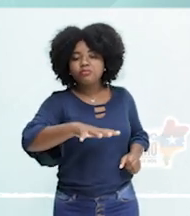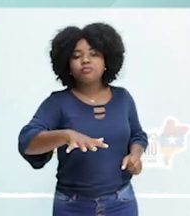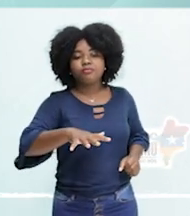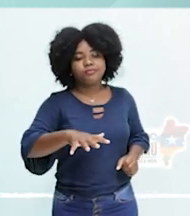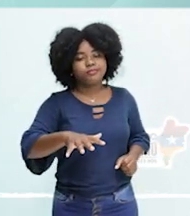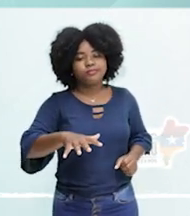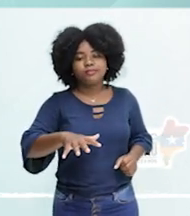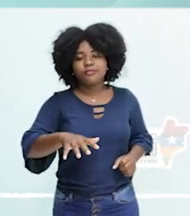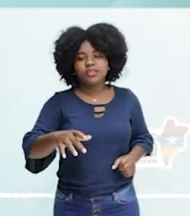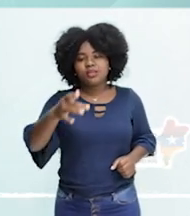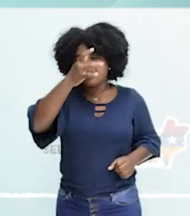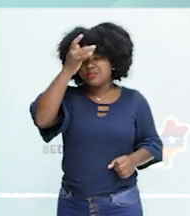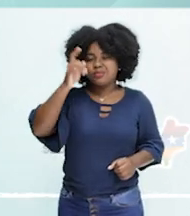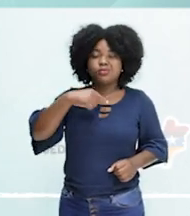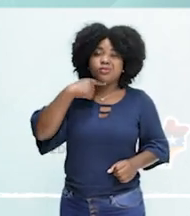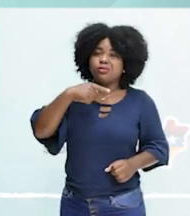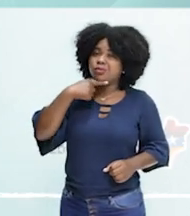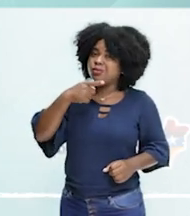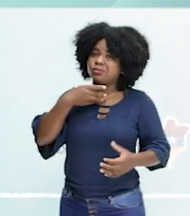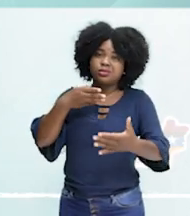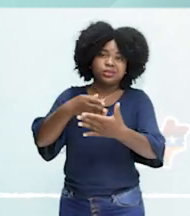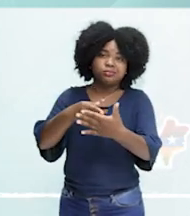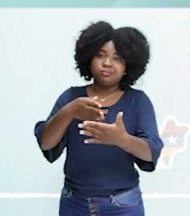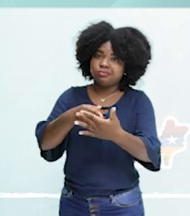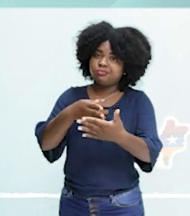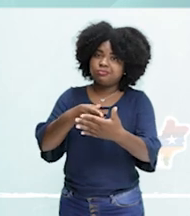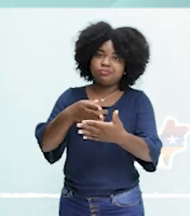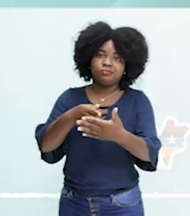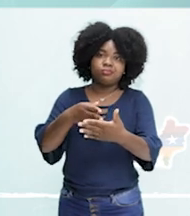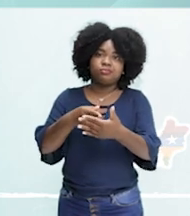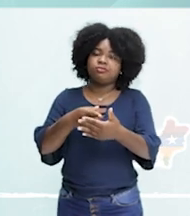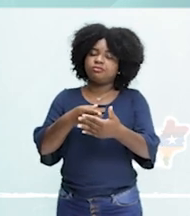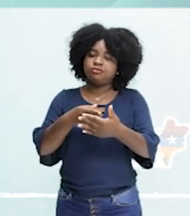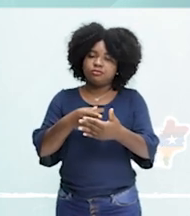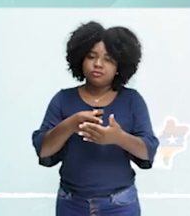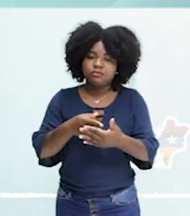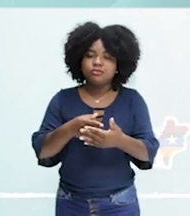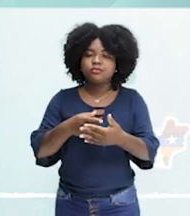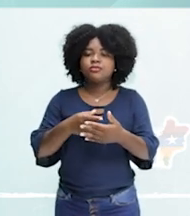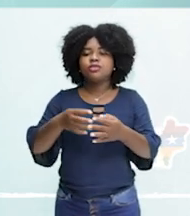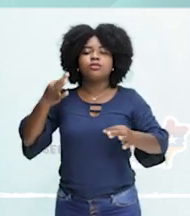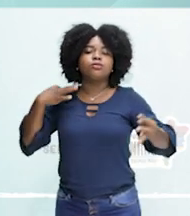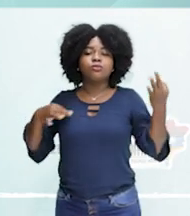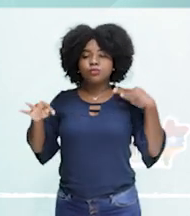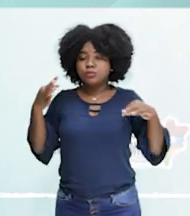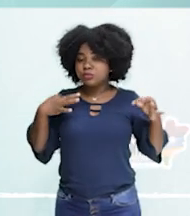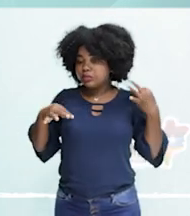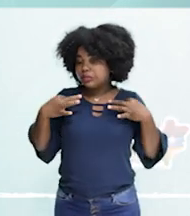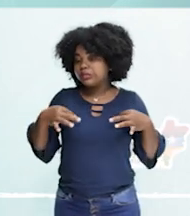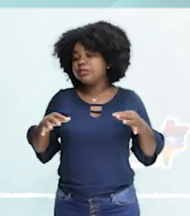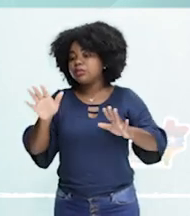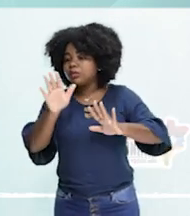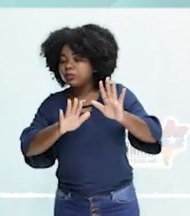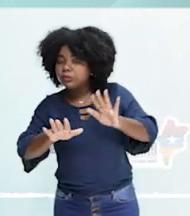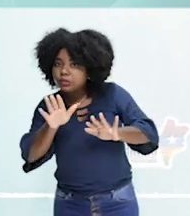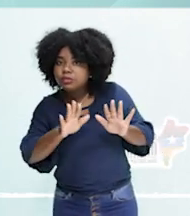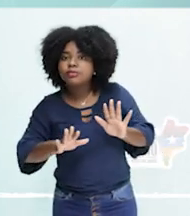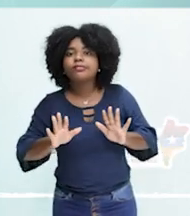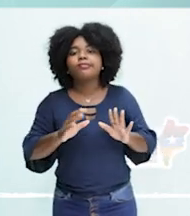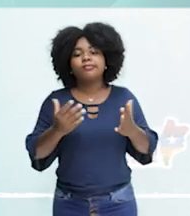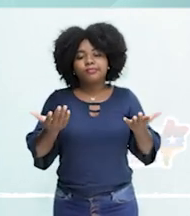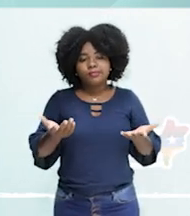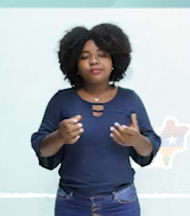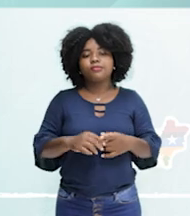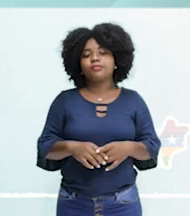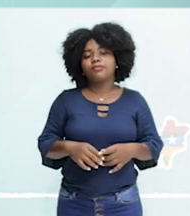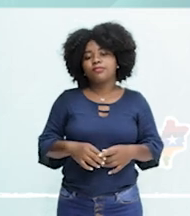difícil. Normalmente é para áreas de pesquisa, até o turismo pode acontecer, mas de uma maneira mais regulada, para preservar, de fato, esses recursos.